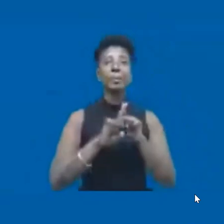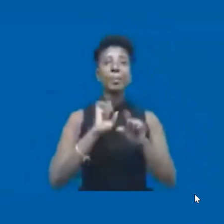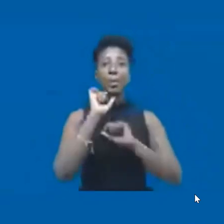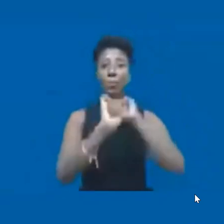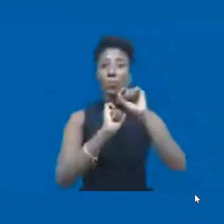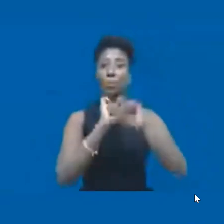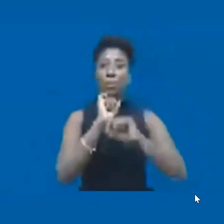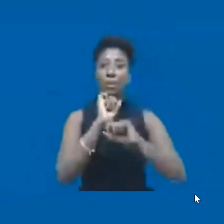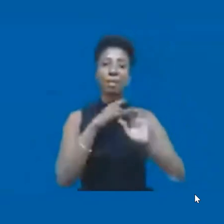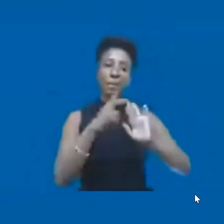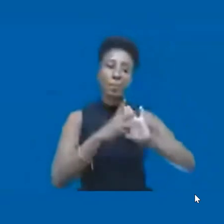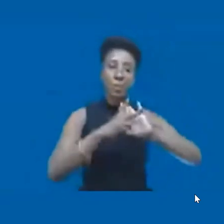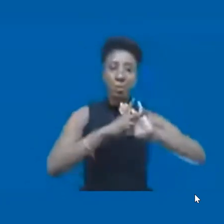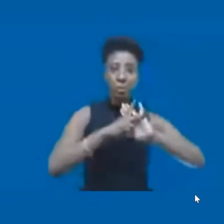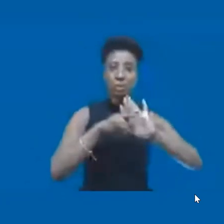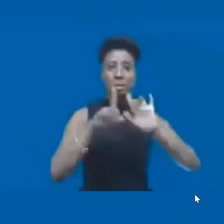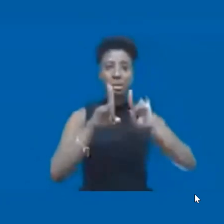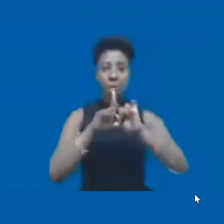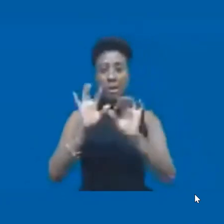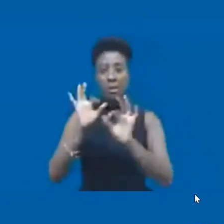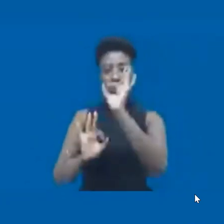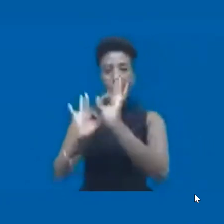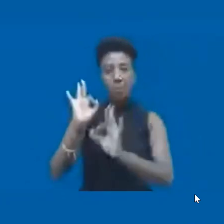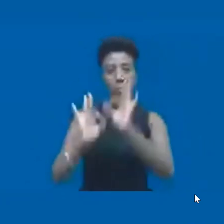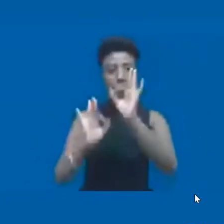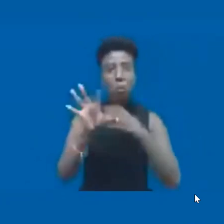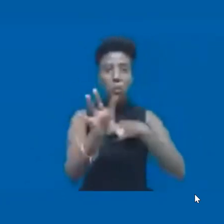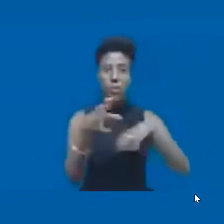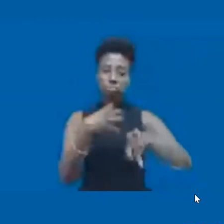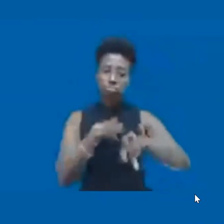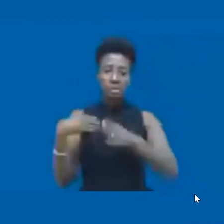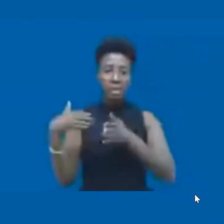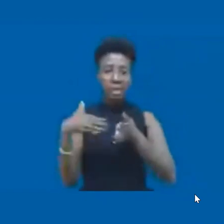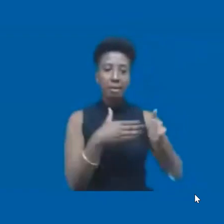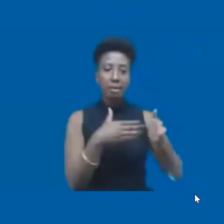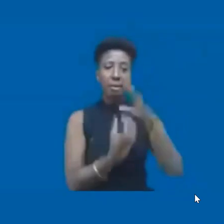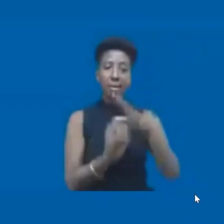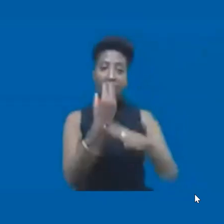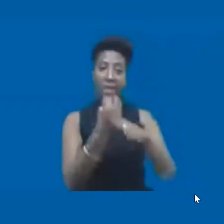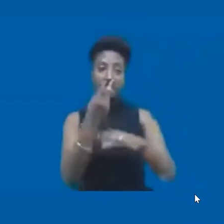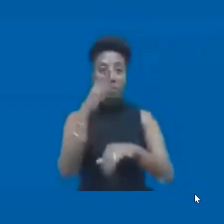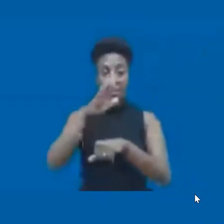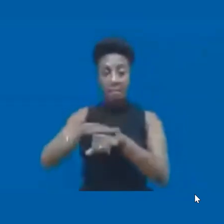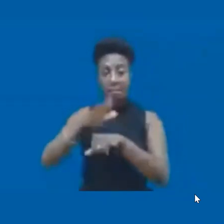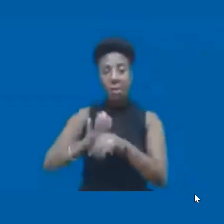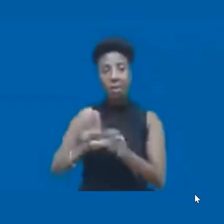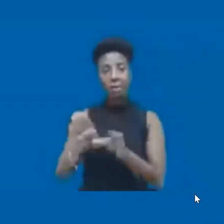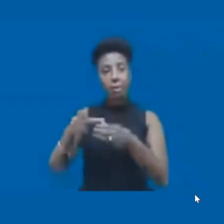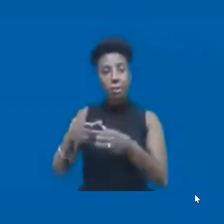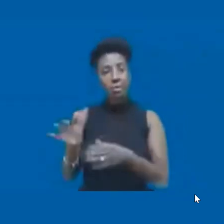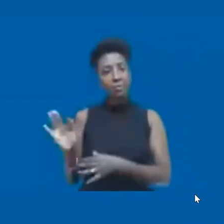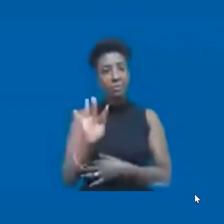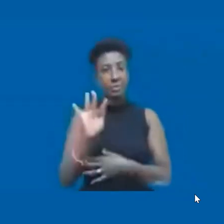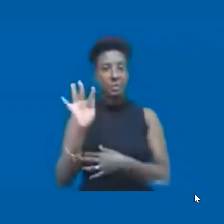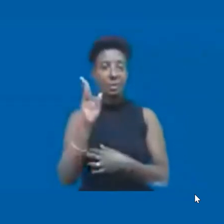enormes propostas e projetos de solidariedade, conduzidos pelas comunidades, e que a gente tem essa felicidade de